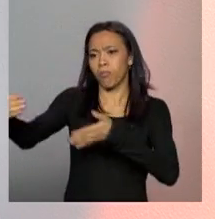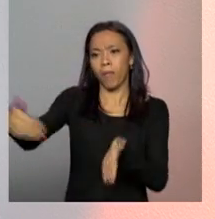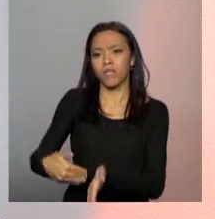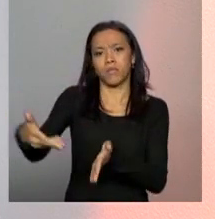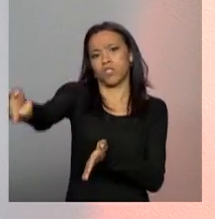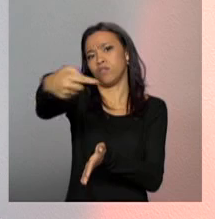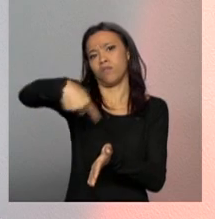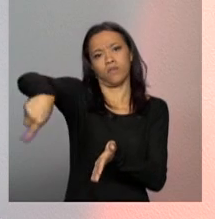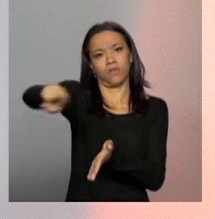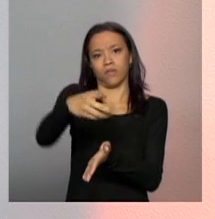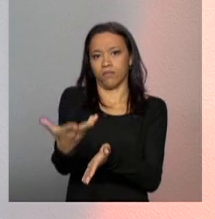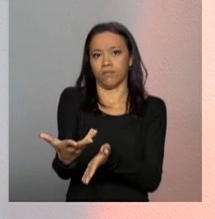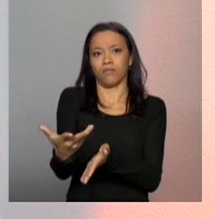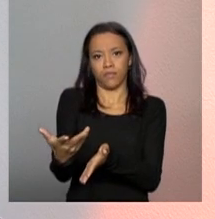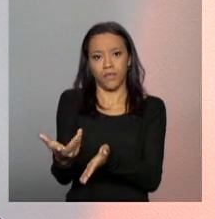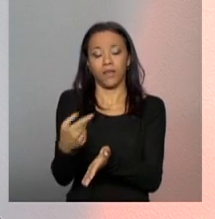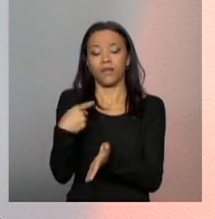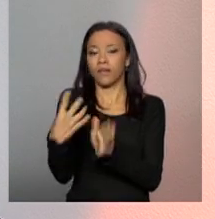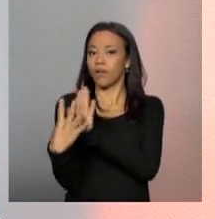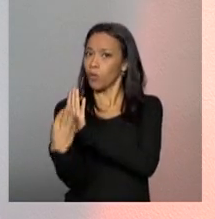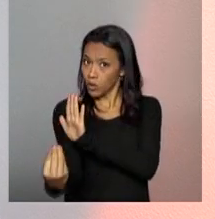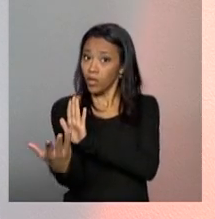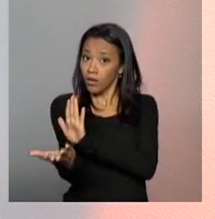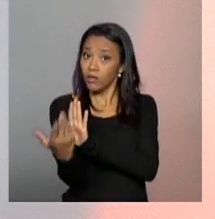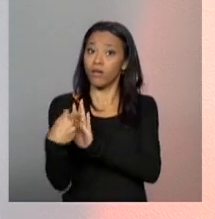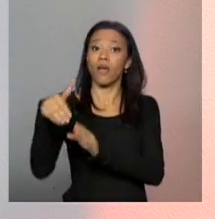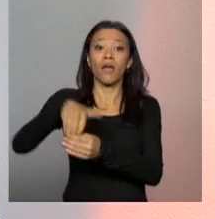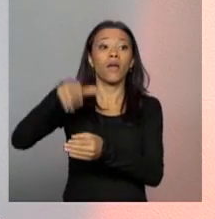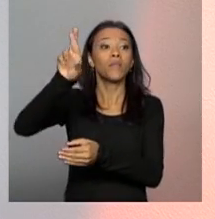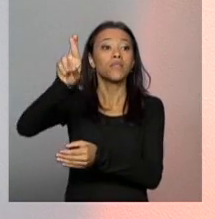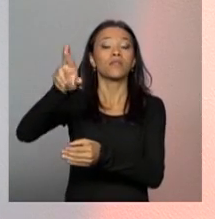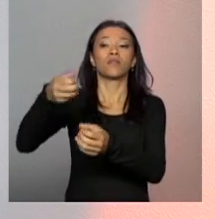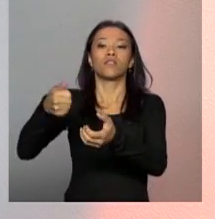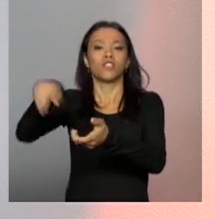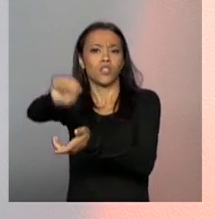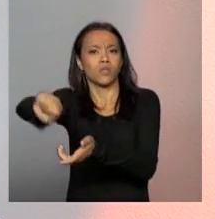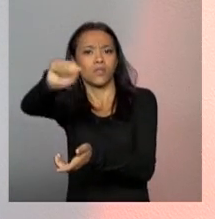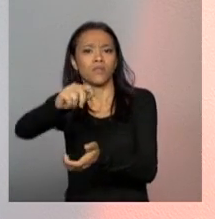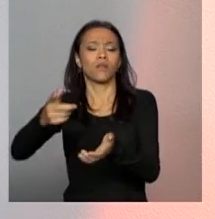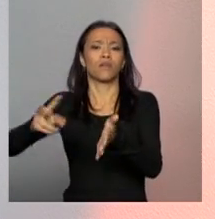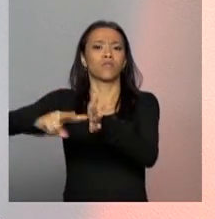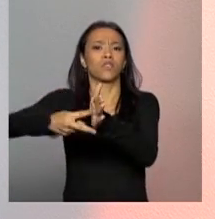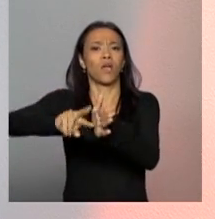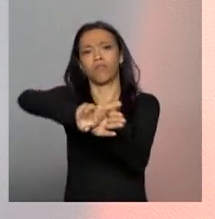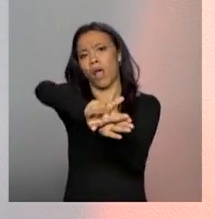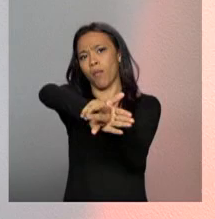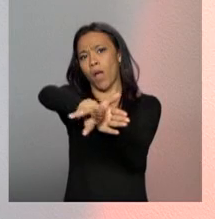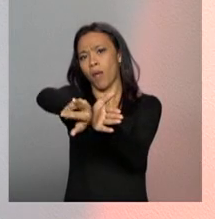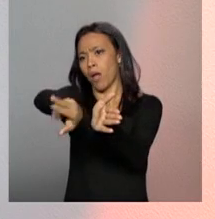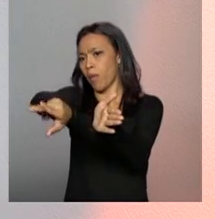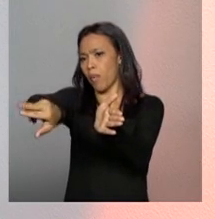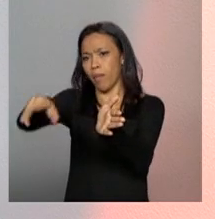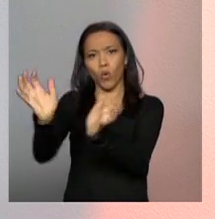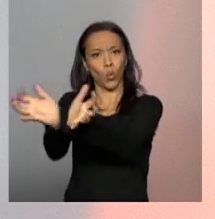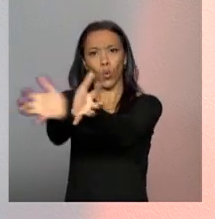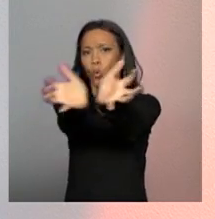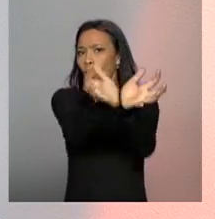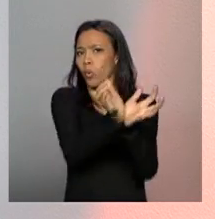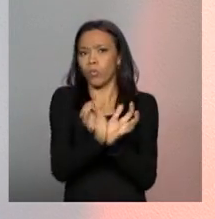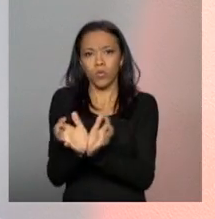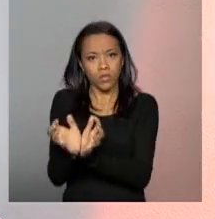cidadãos, representantes do governo, sociedade civil, dos segmentos, dos grupos populacionais, tão